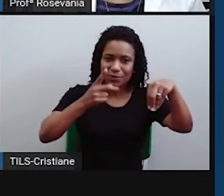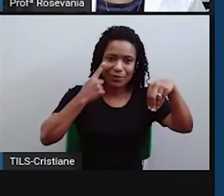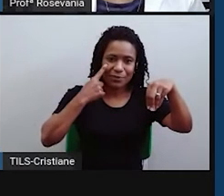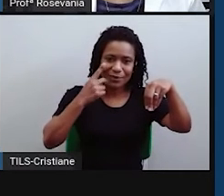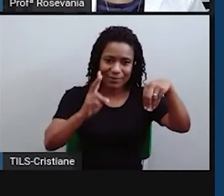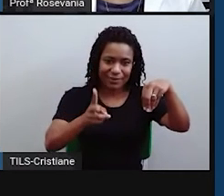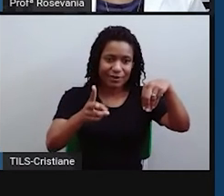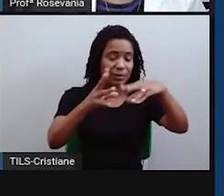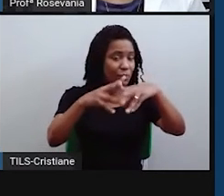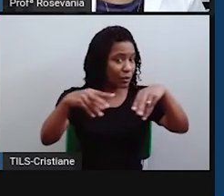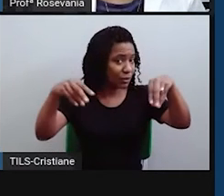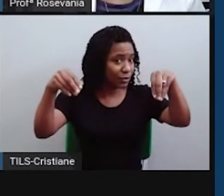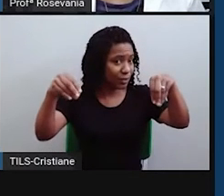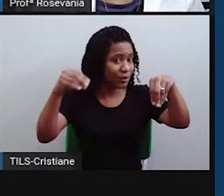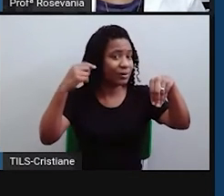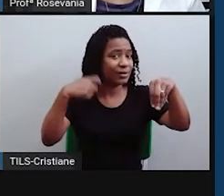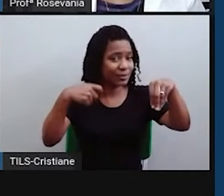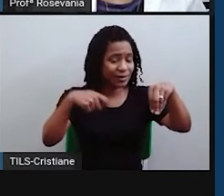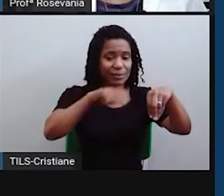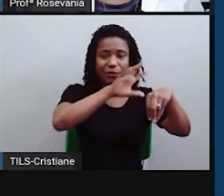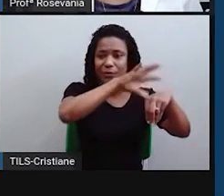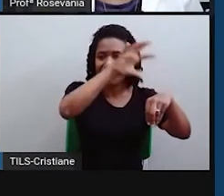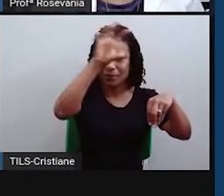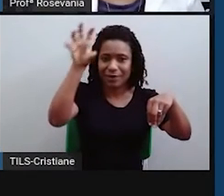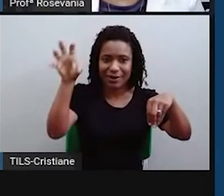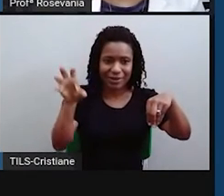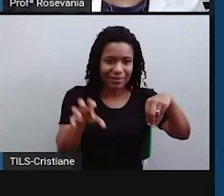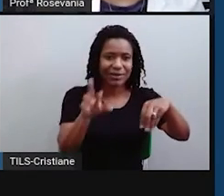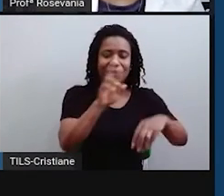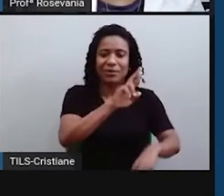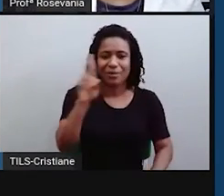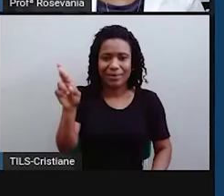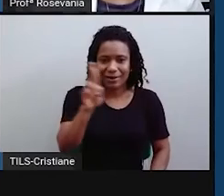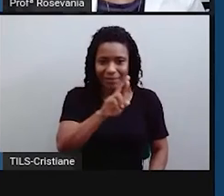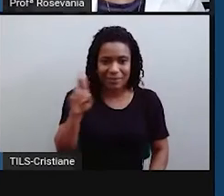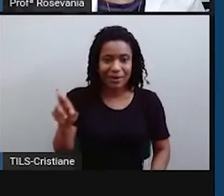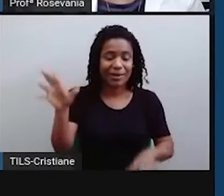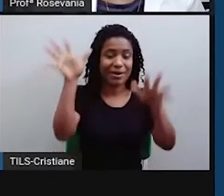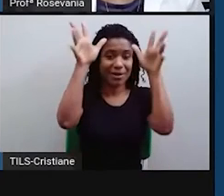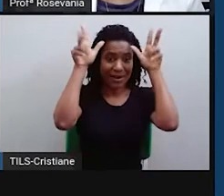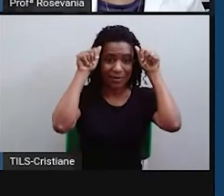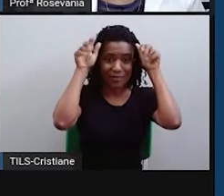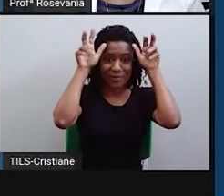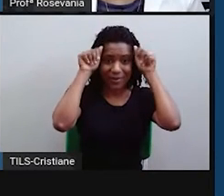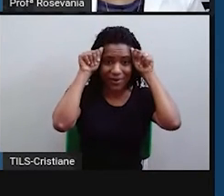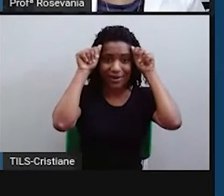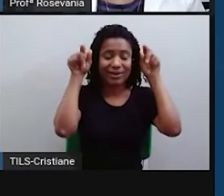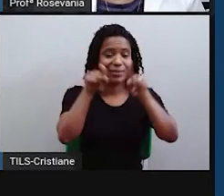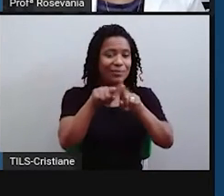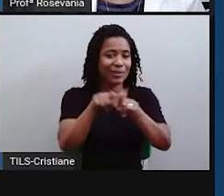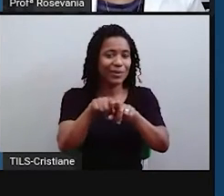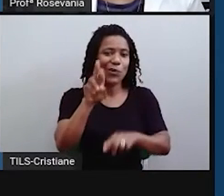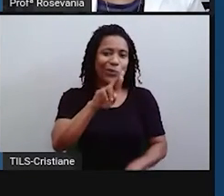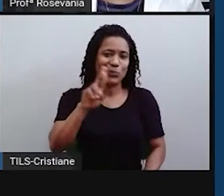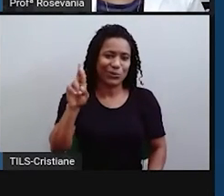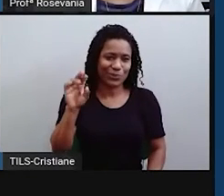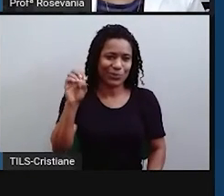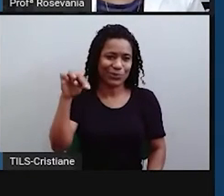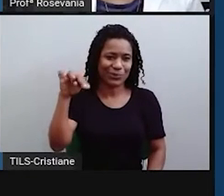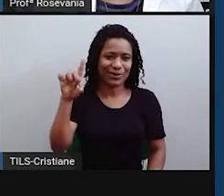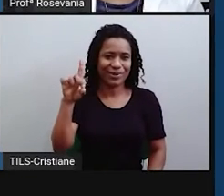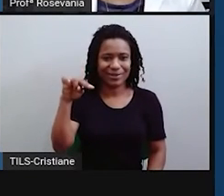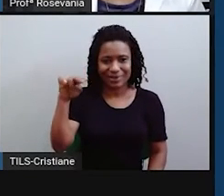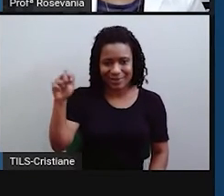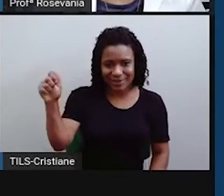tinha que saber a questão, né, dos territórios, o território de Roraima, o território da Amapá e o território de Rondônia. depois só que eles